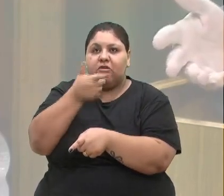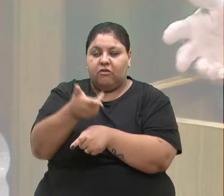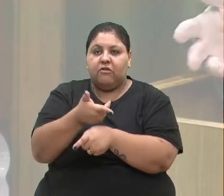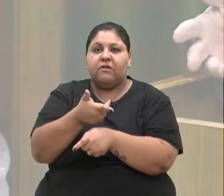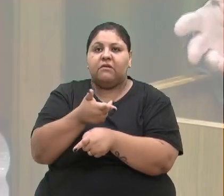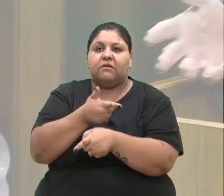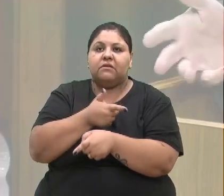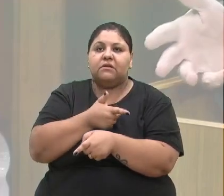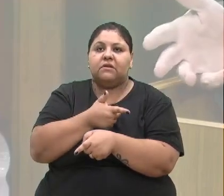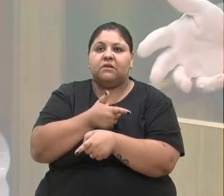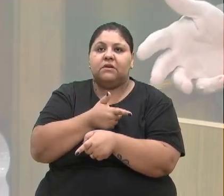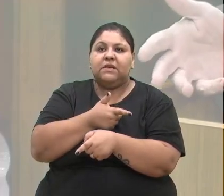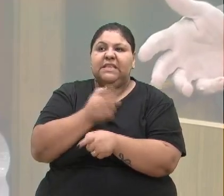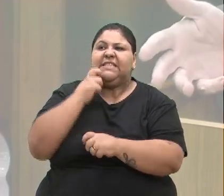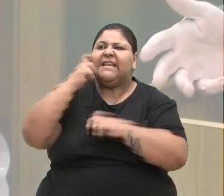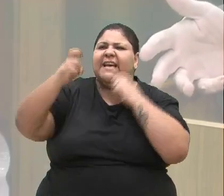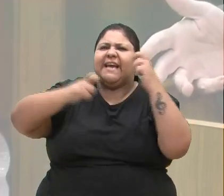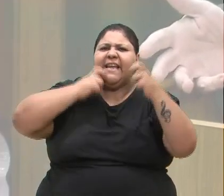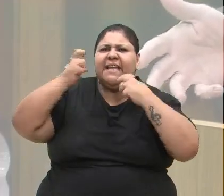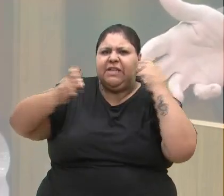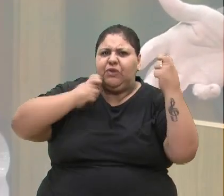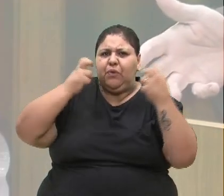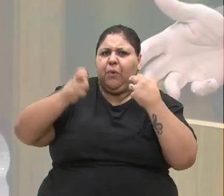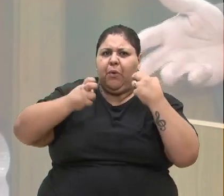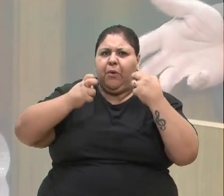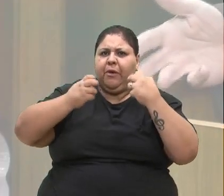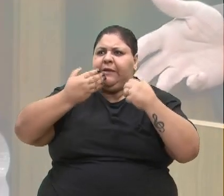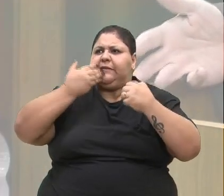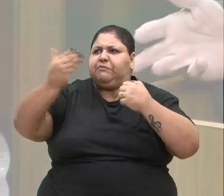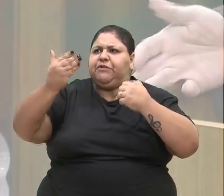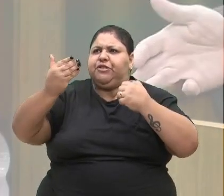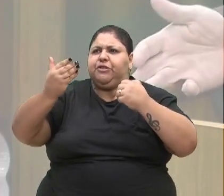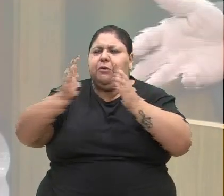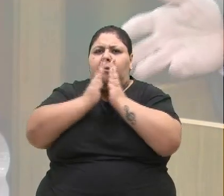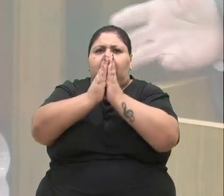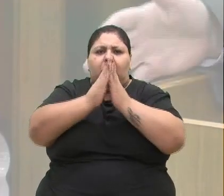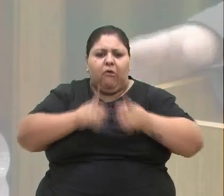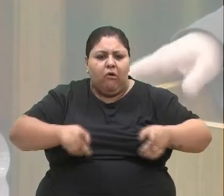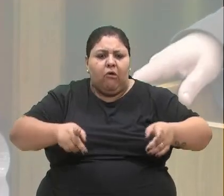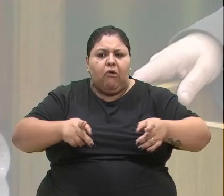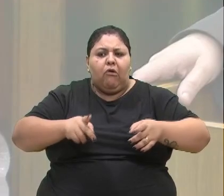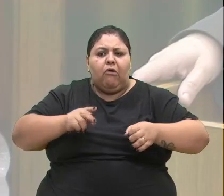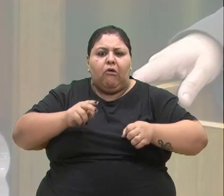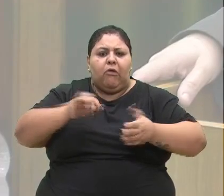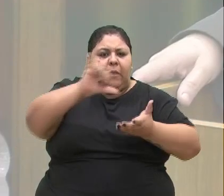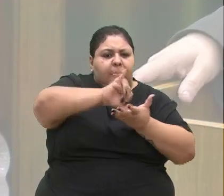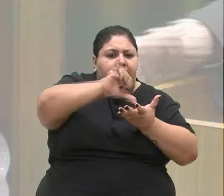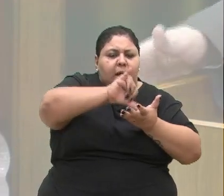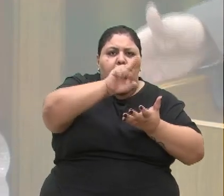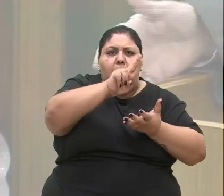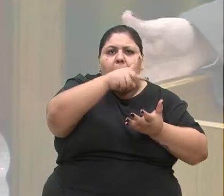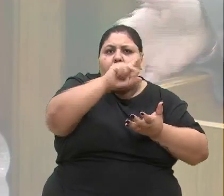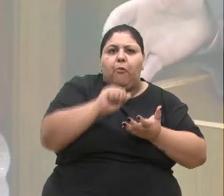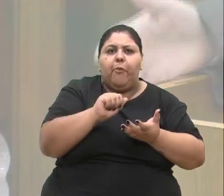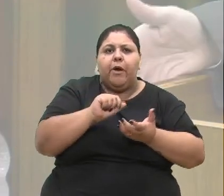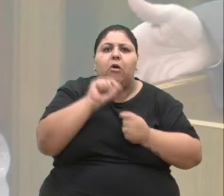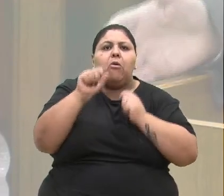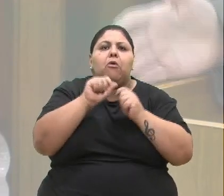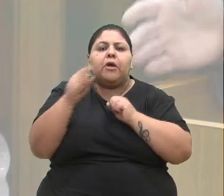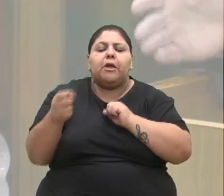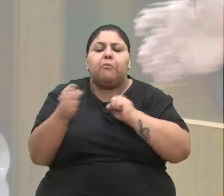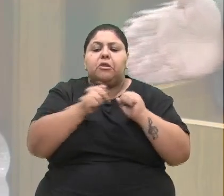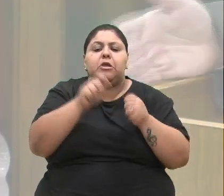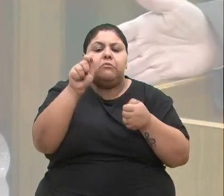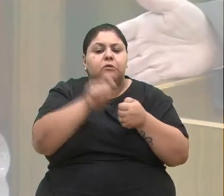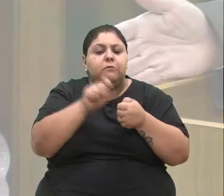esse grito que a população tem na questão das UPAs, na questão da saúde. O que podemos fazer